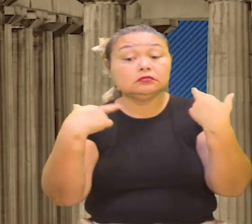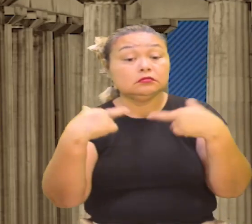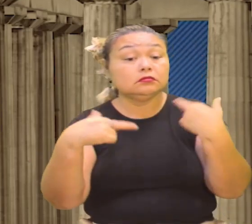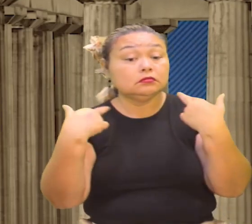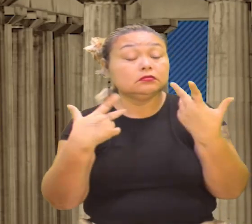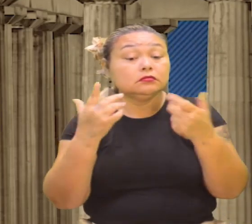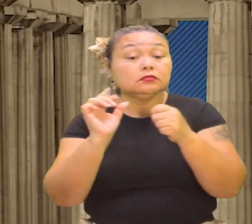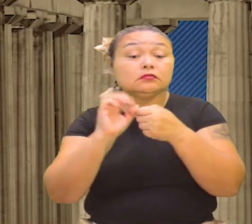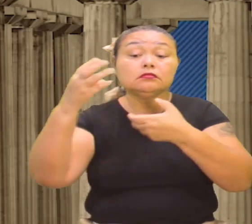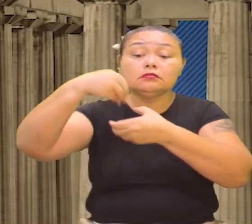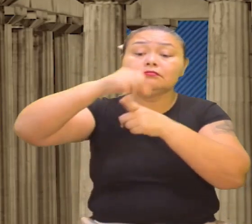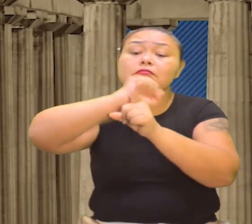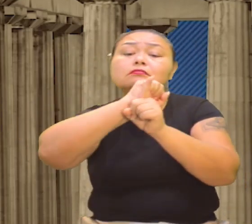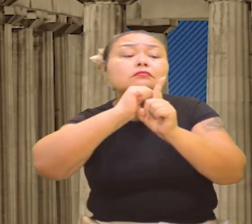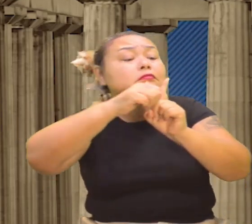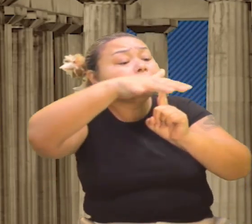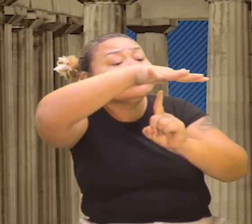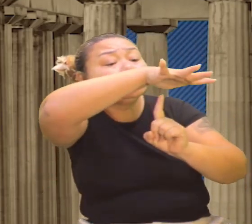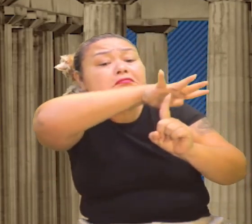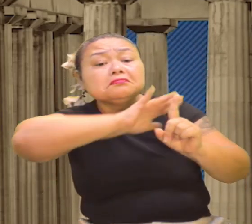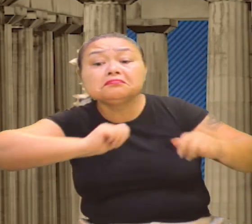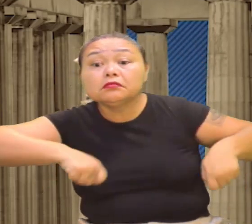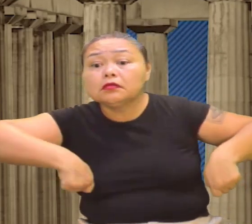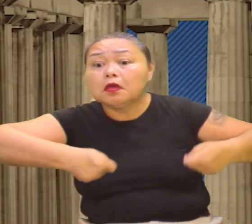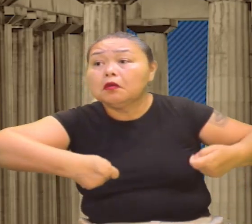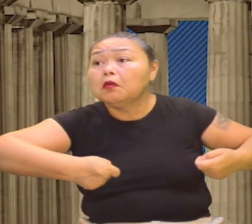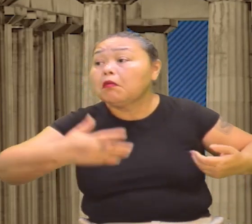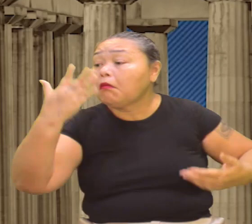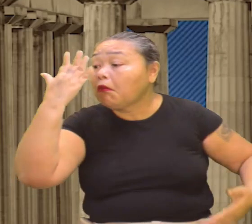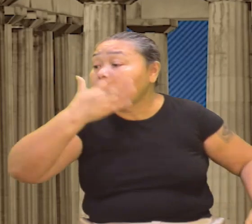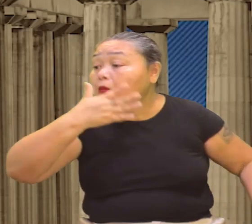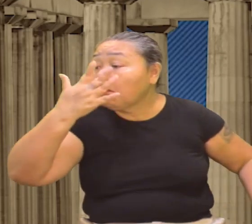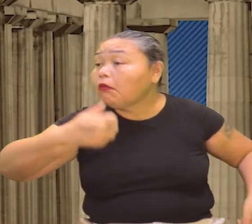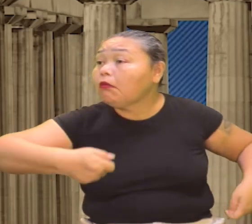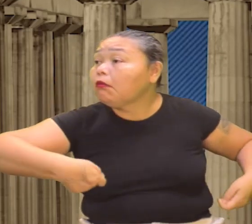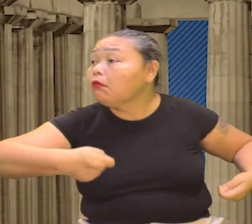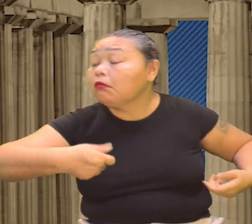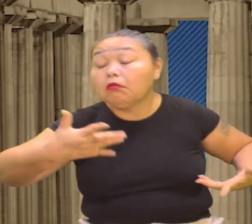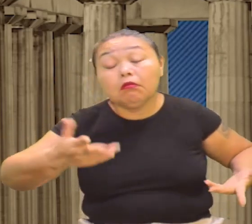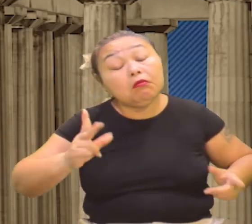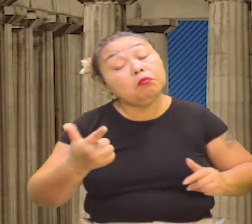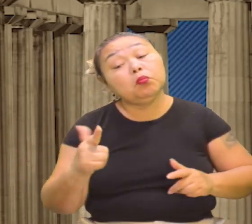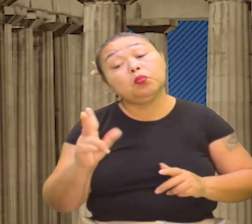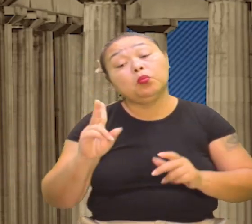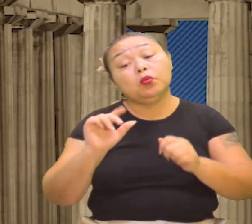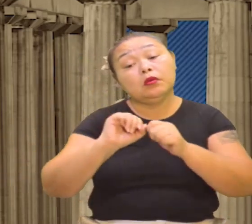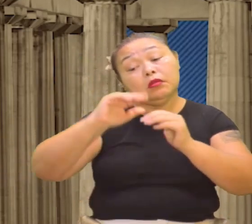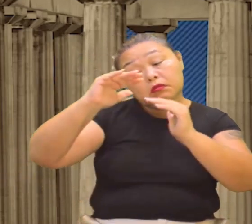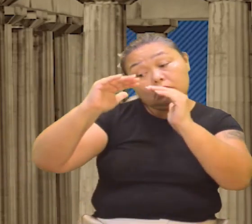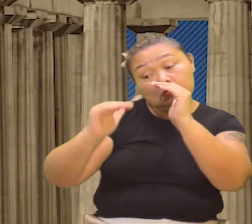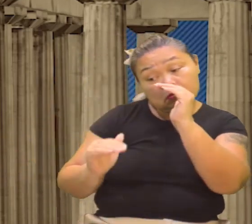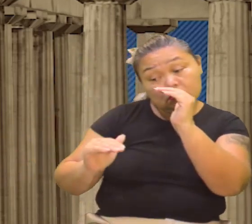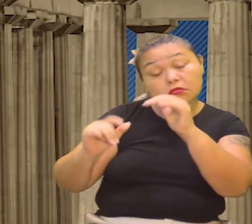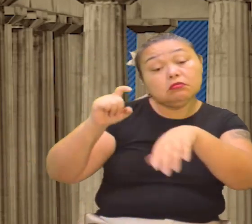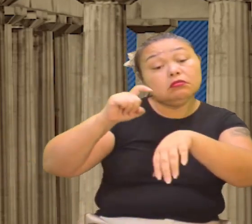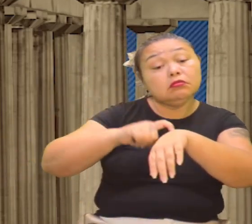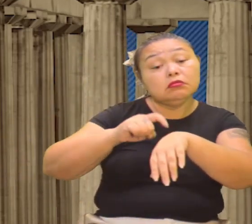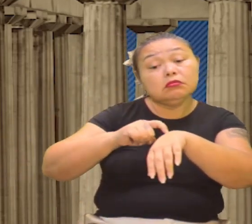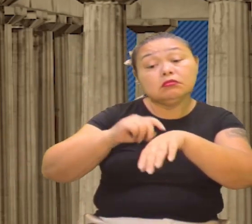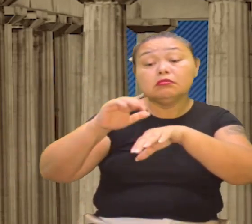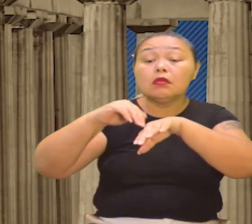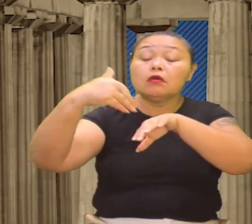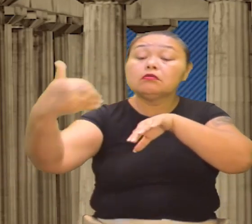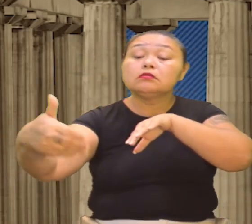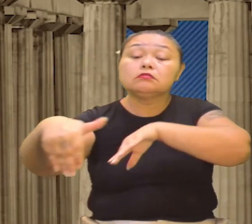muito que dentro de uma sociedade o cadeirante é invisível, não tem valor, então, é diminuto, aquelas pessoas que